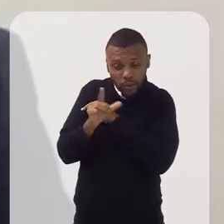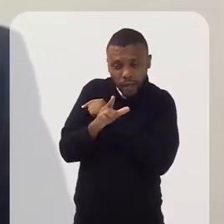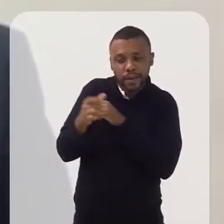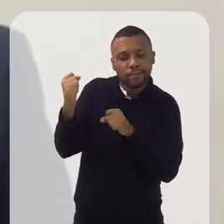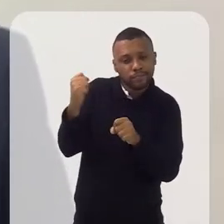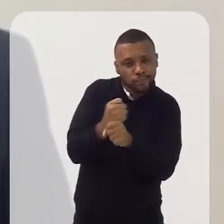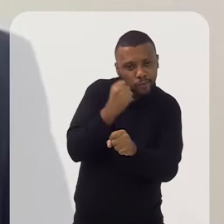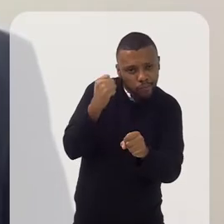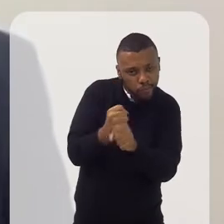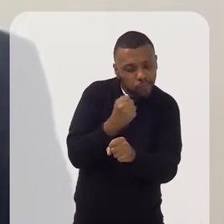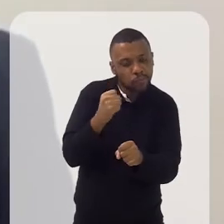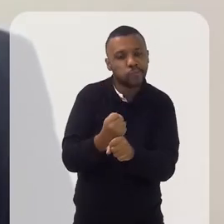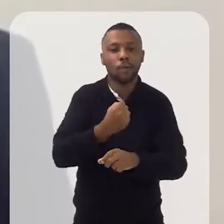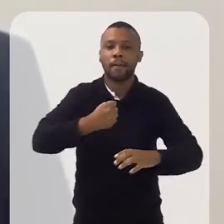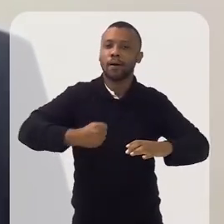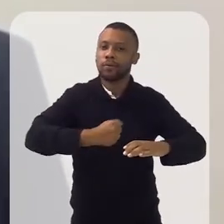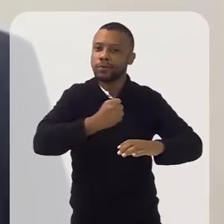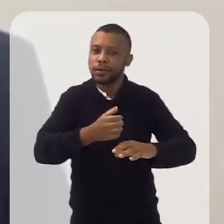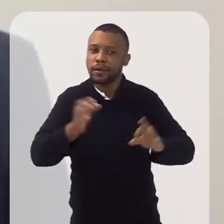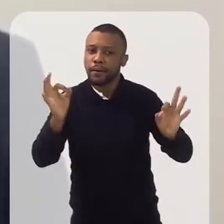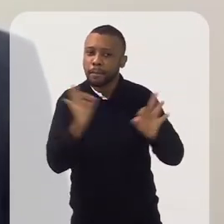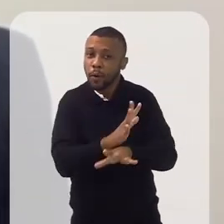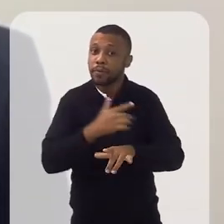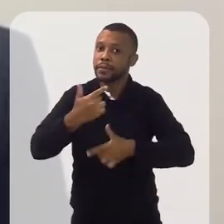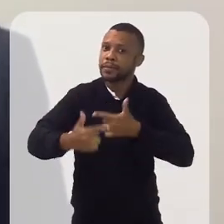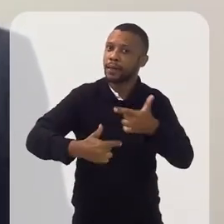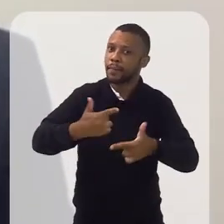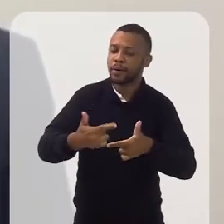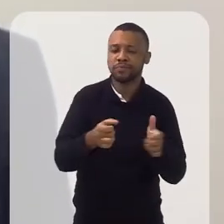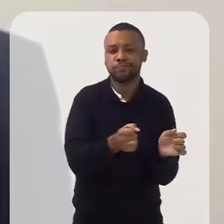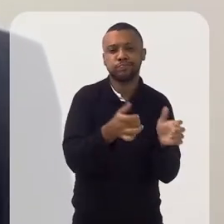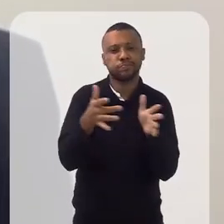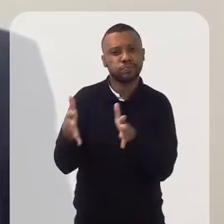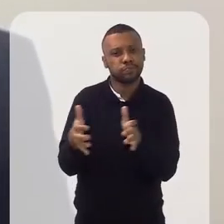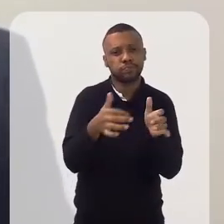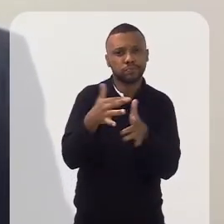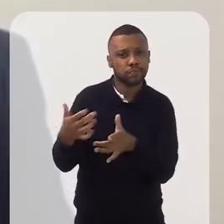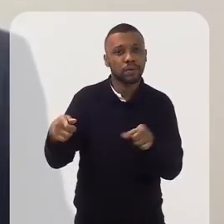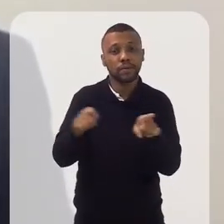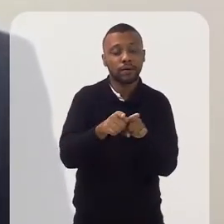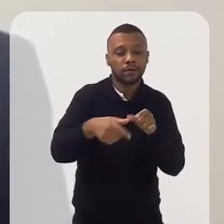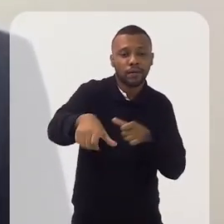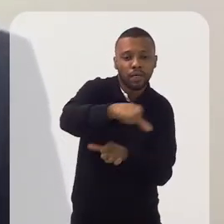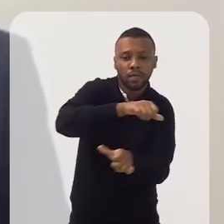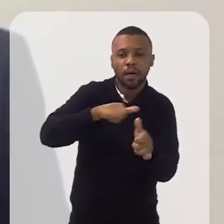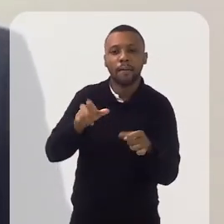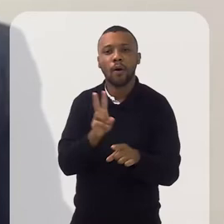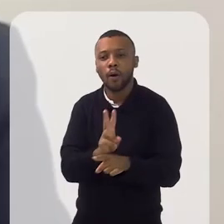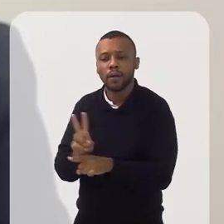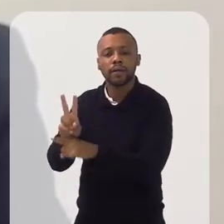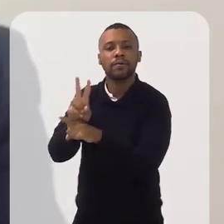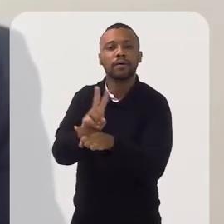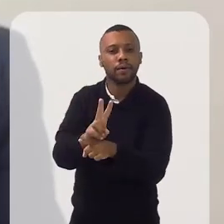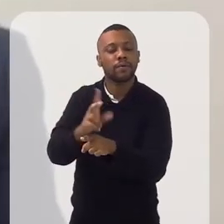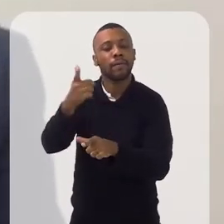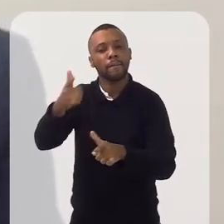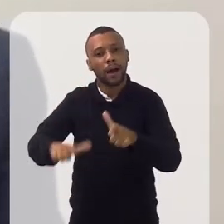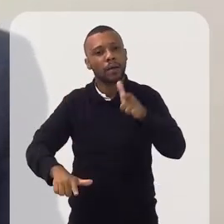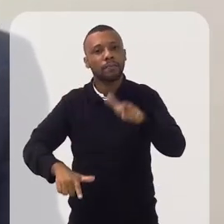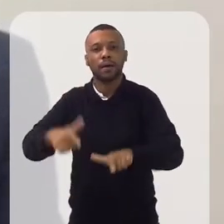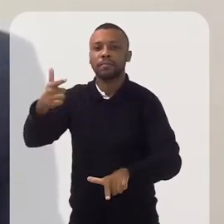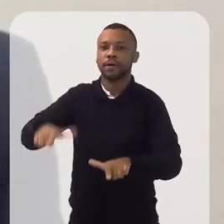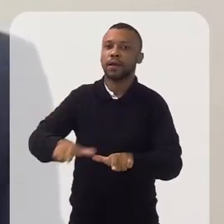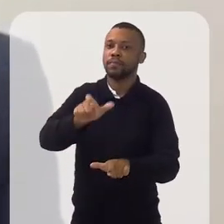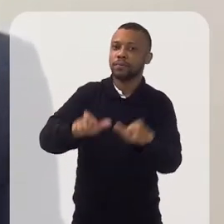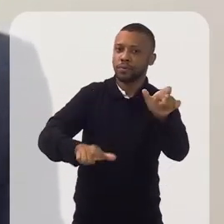cozinha, de uma vez feito todo esse trabalho de produção, isso poder virar também para o atendimento e para fazer com que